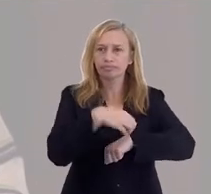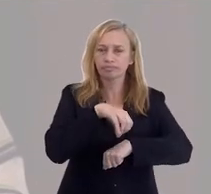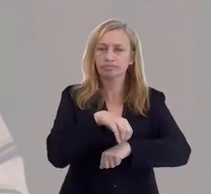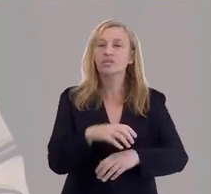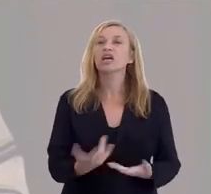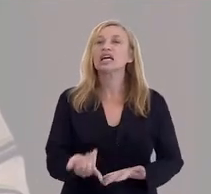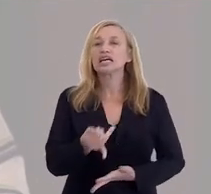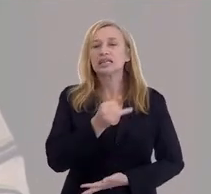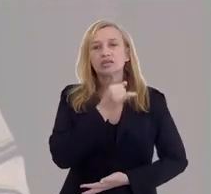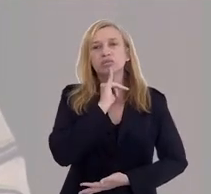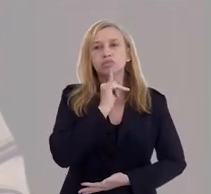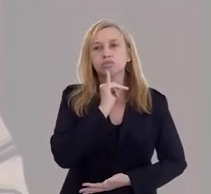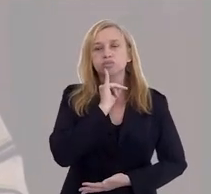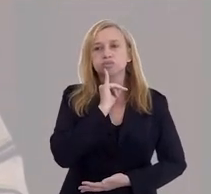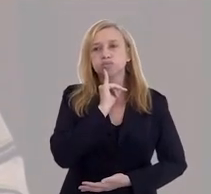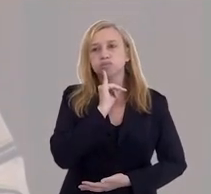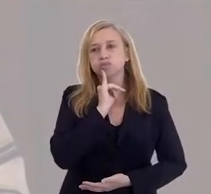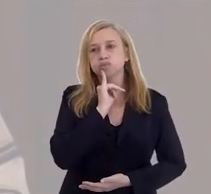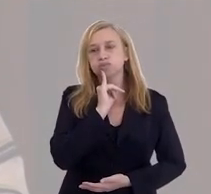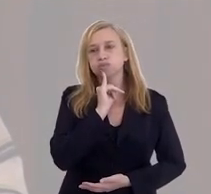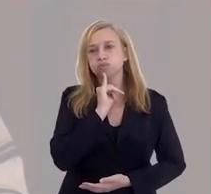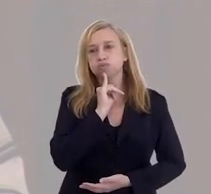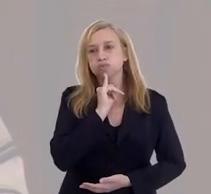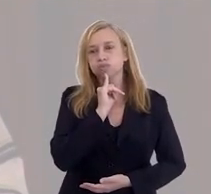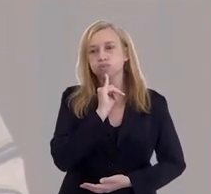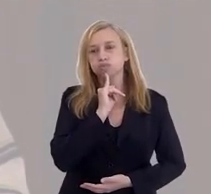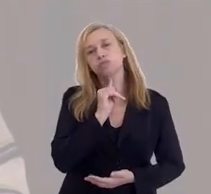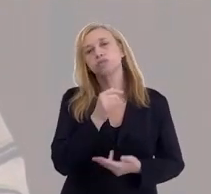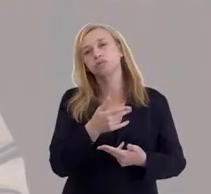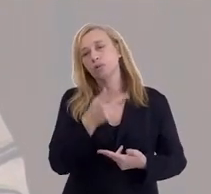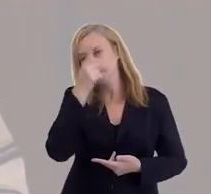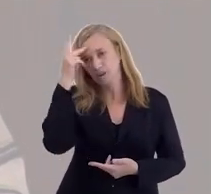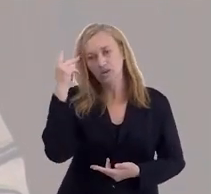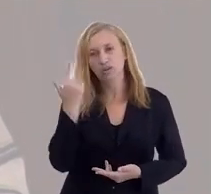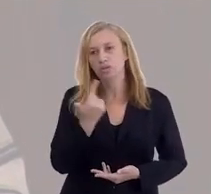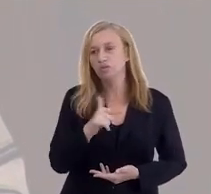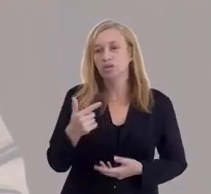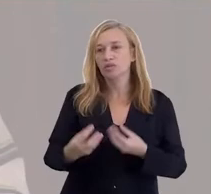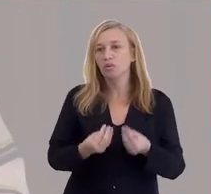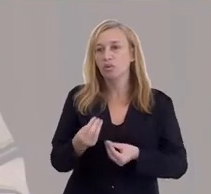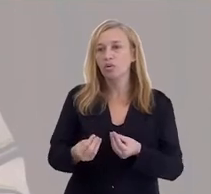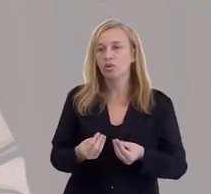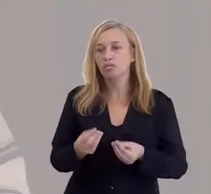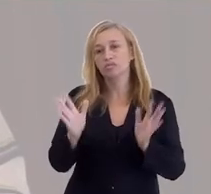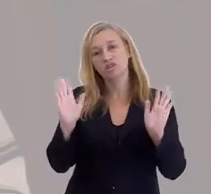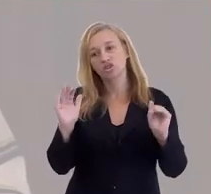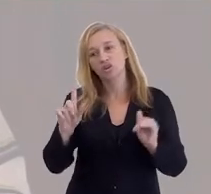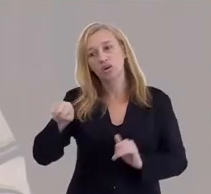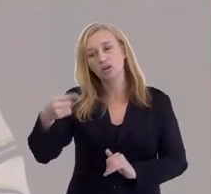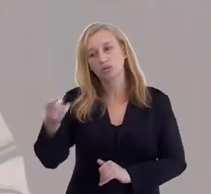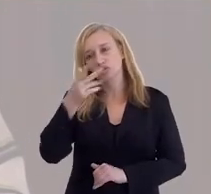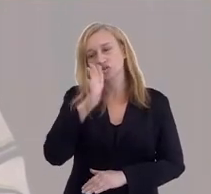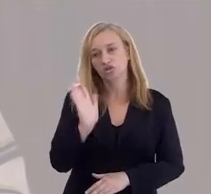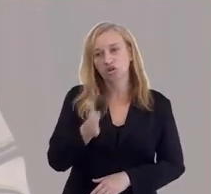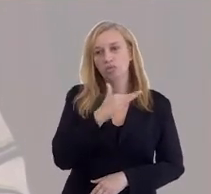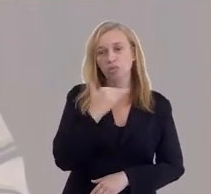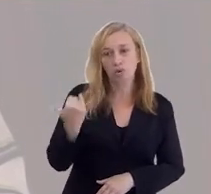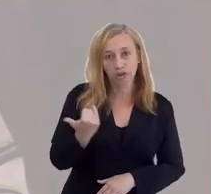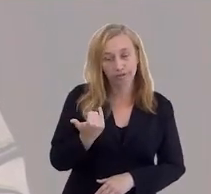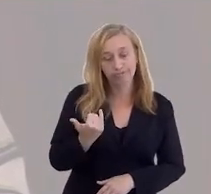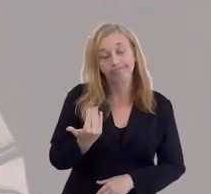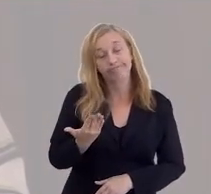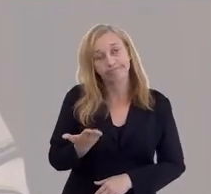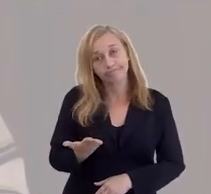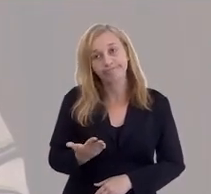infelizmente, os parentes não puderam se despedir dos seus entes queridos. Nem se os entes queridos